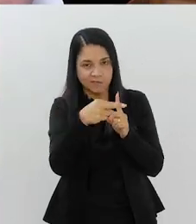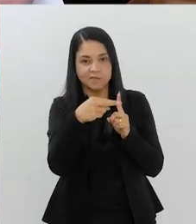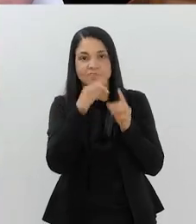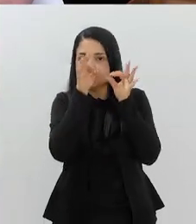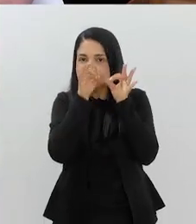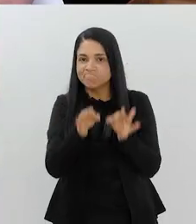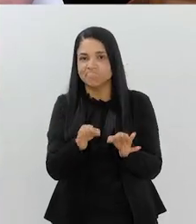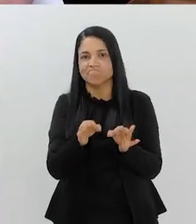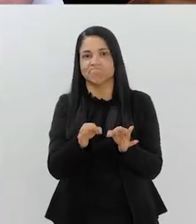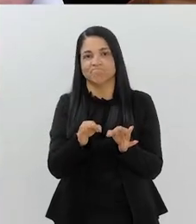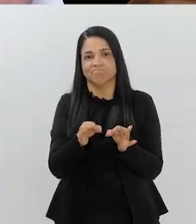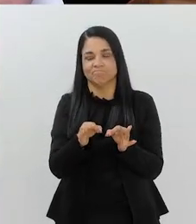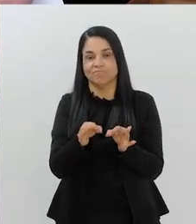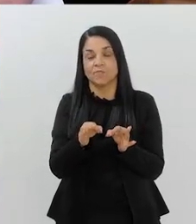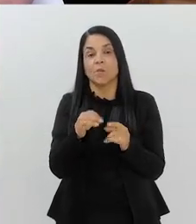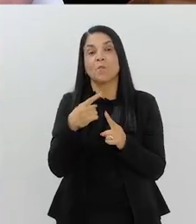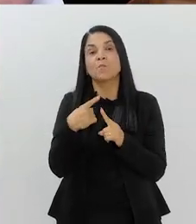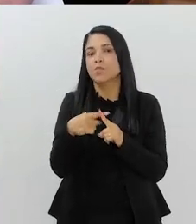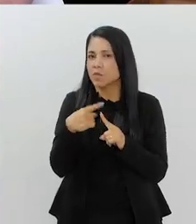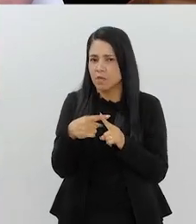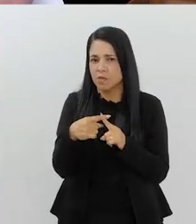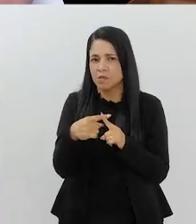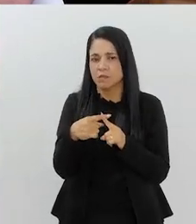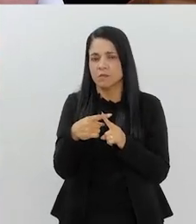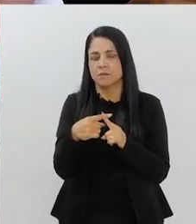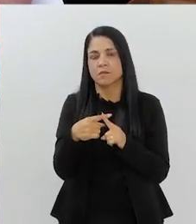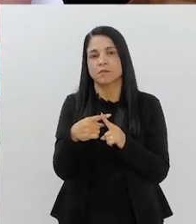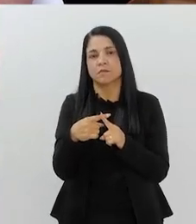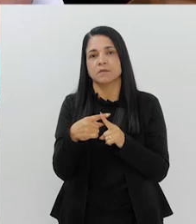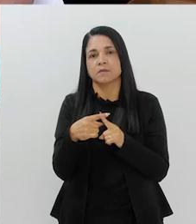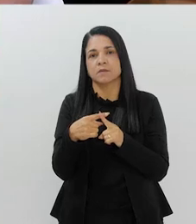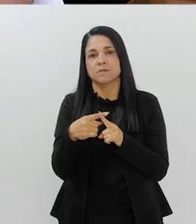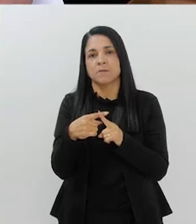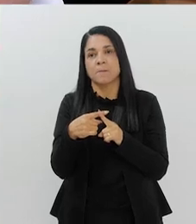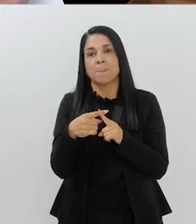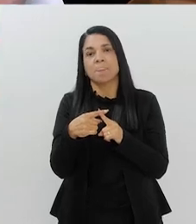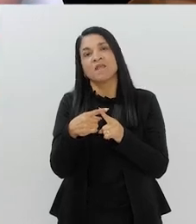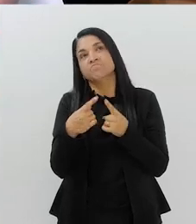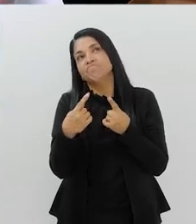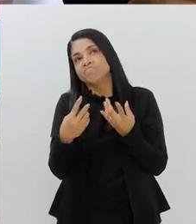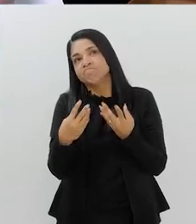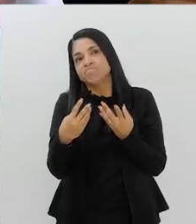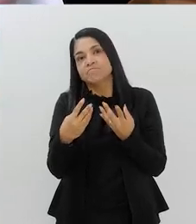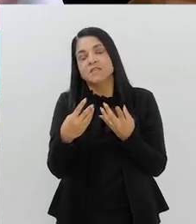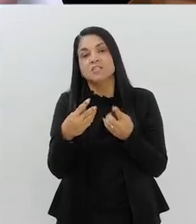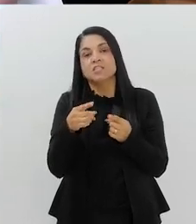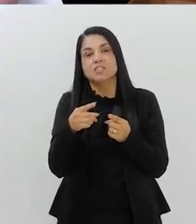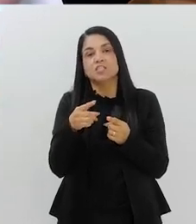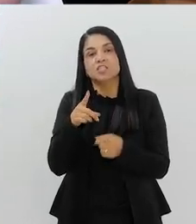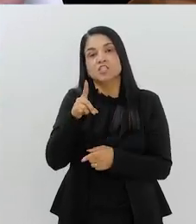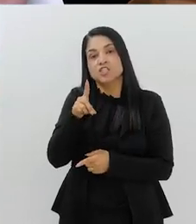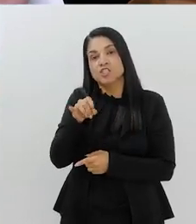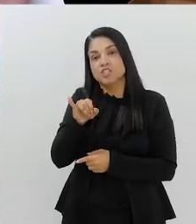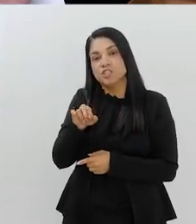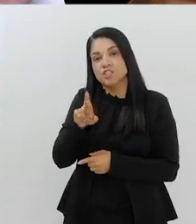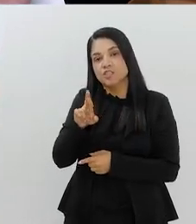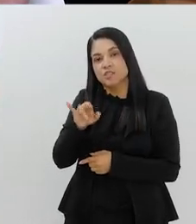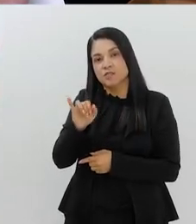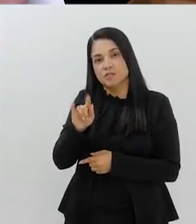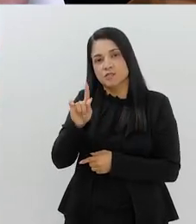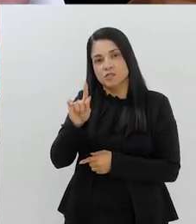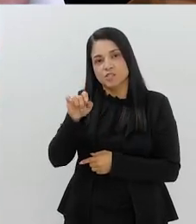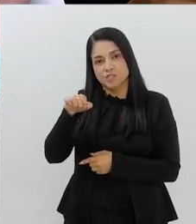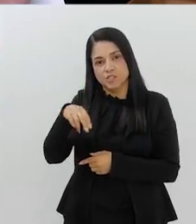é o mais correto, é o mais certo. Por quê? Porque ser dirigente,